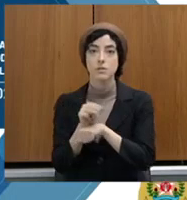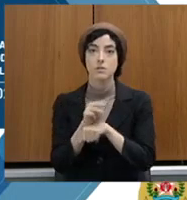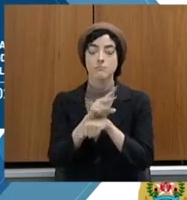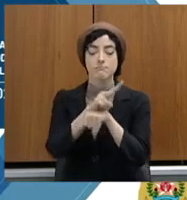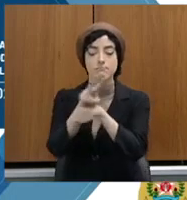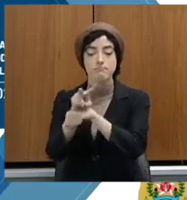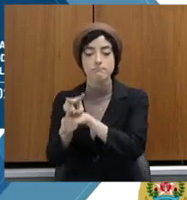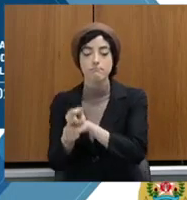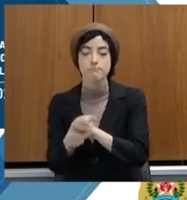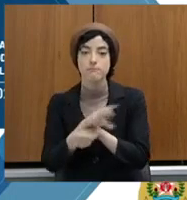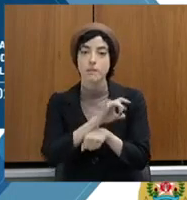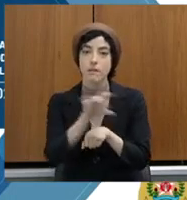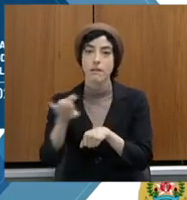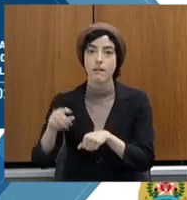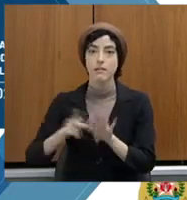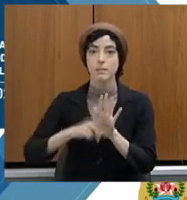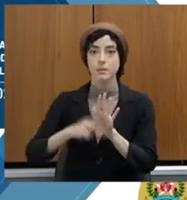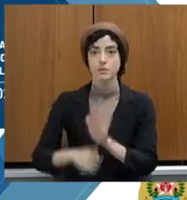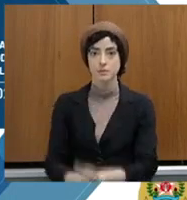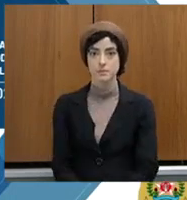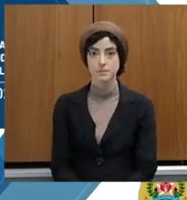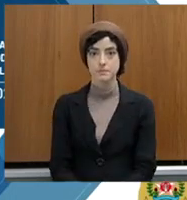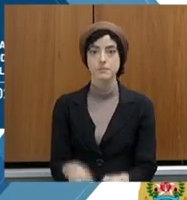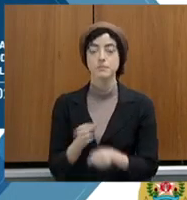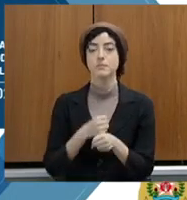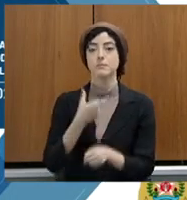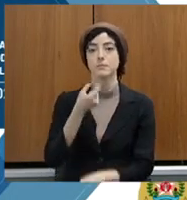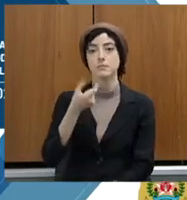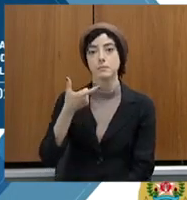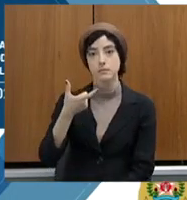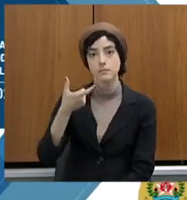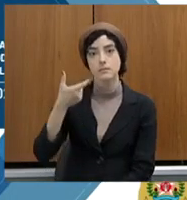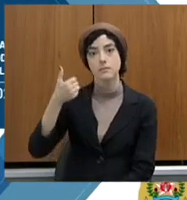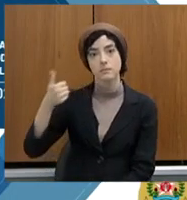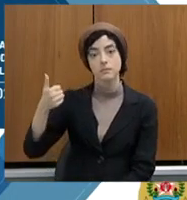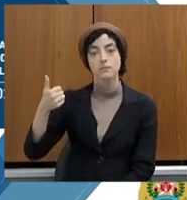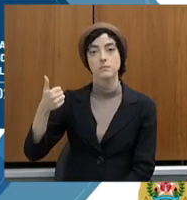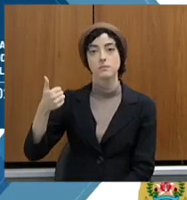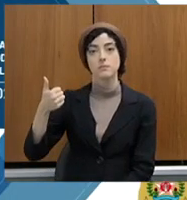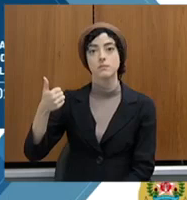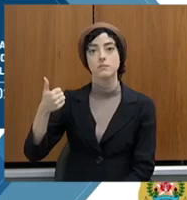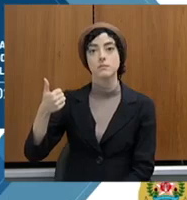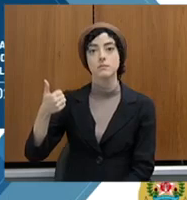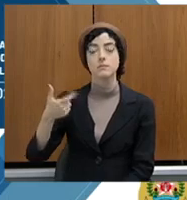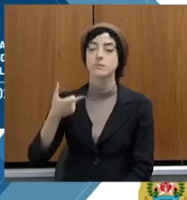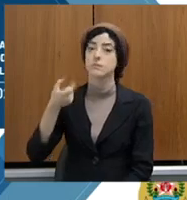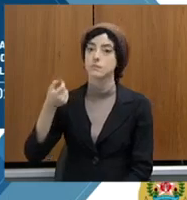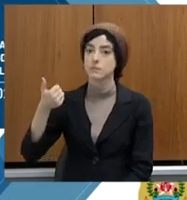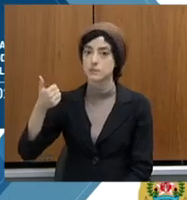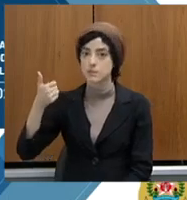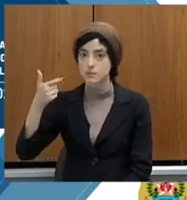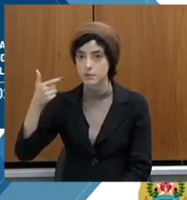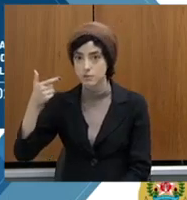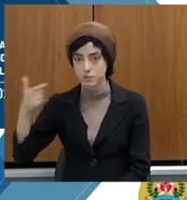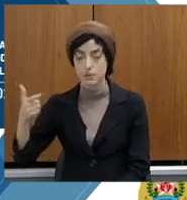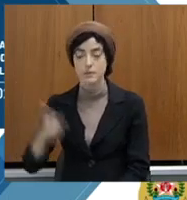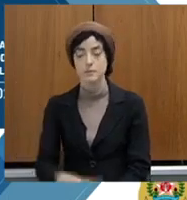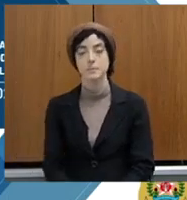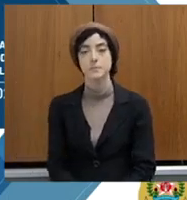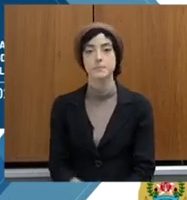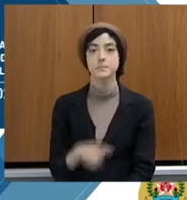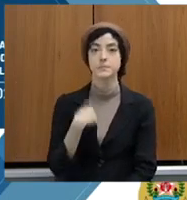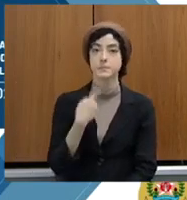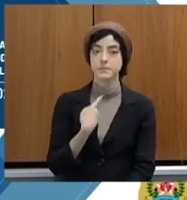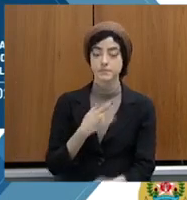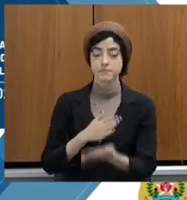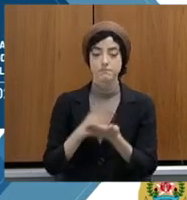2021 e 2022, tratamos, portanto, de executar, levar adiante a execução do planejamento estratégico com